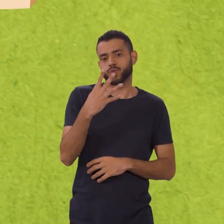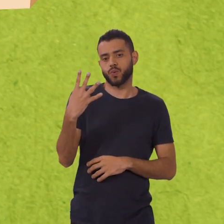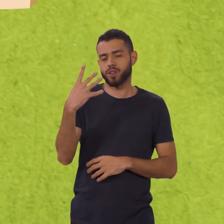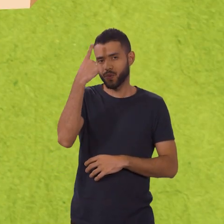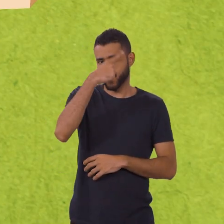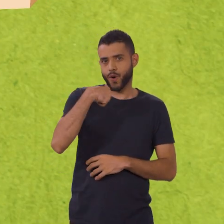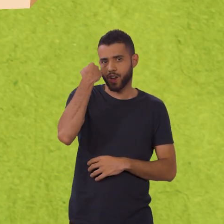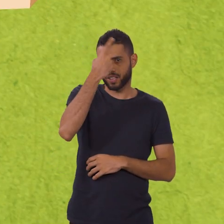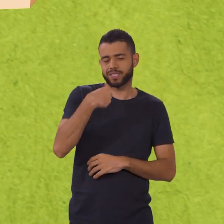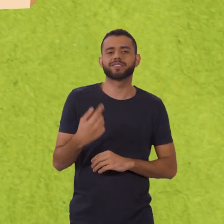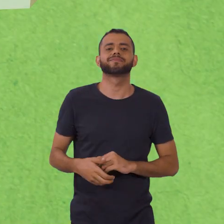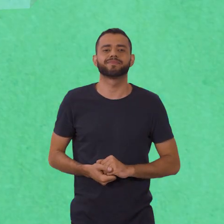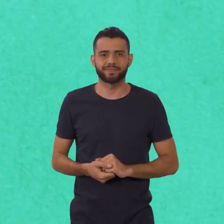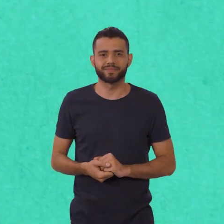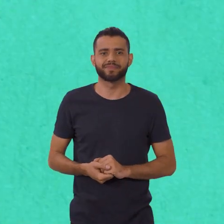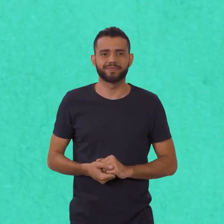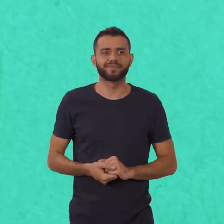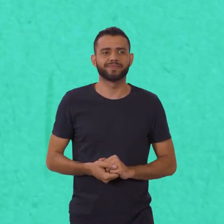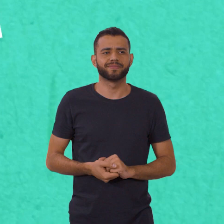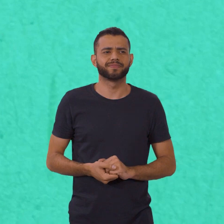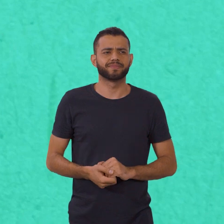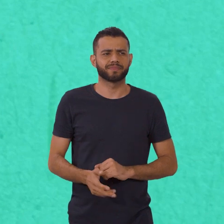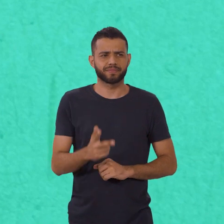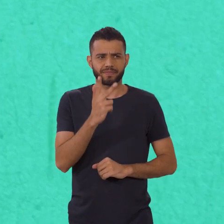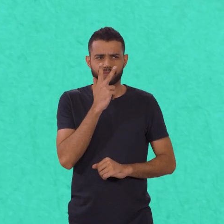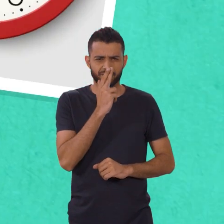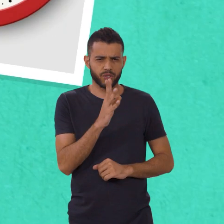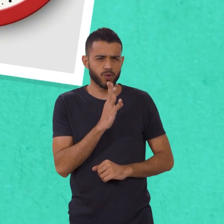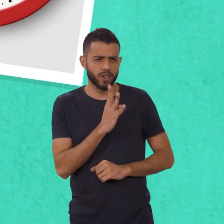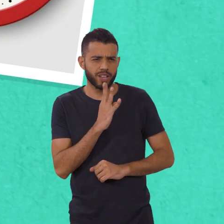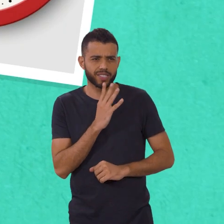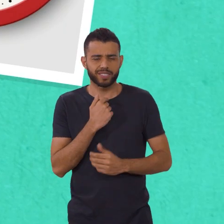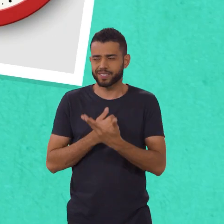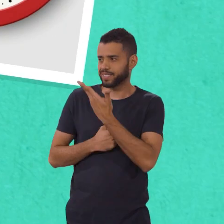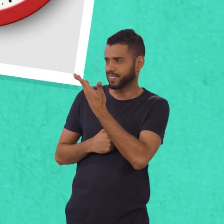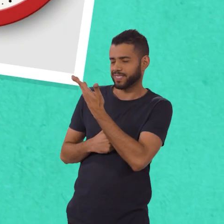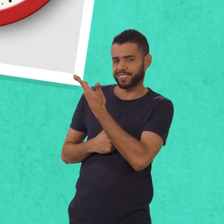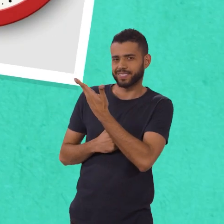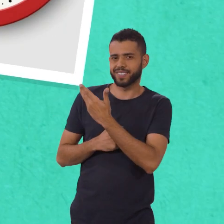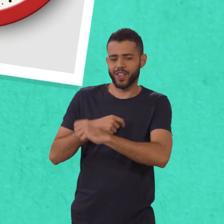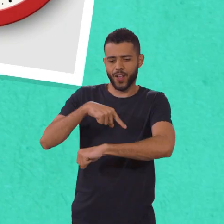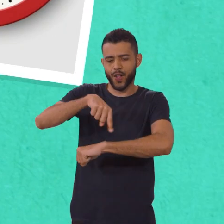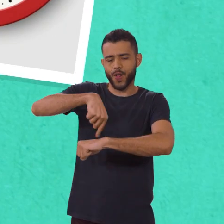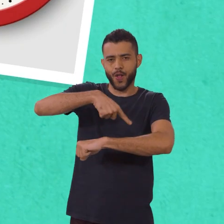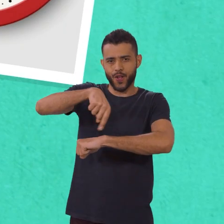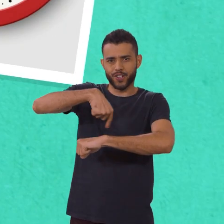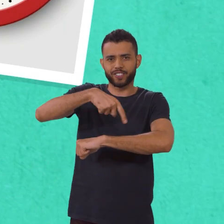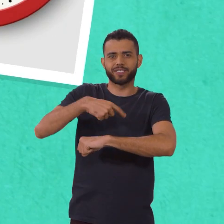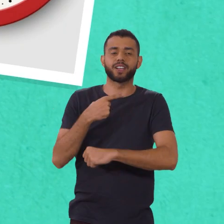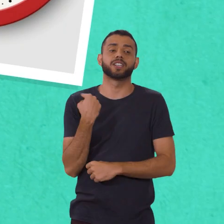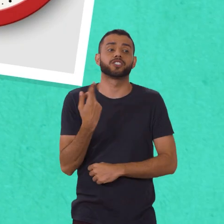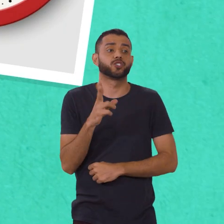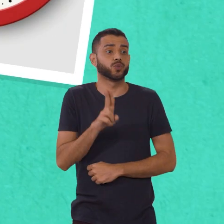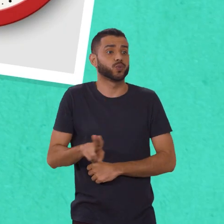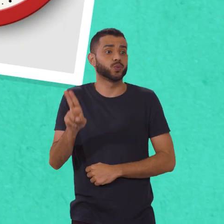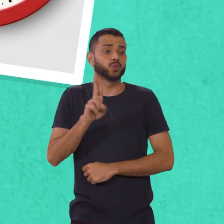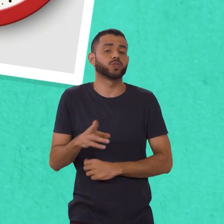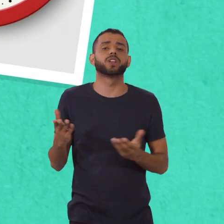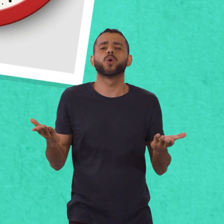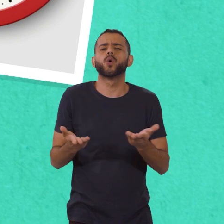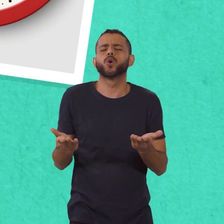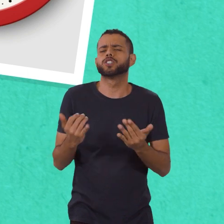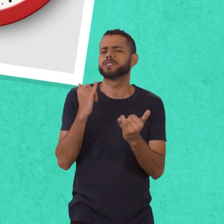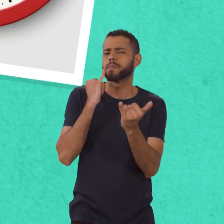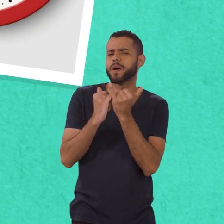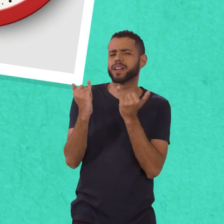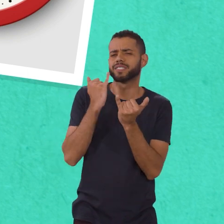horas! Parece familiar? Sim! Os relógios que usamos hoje são bem